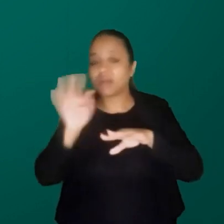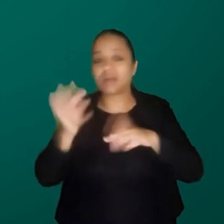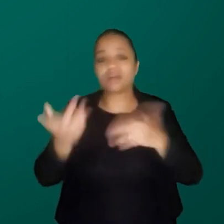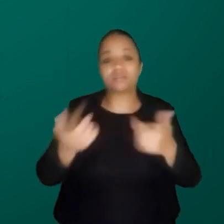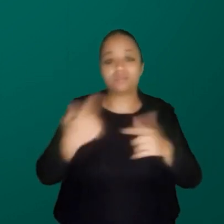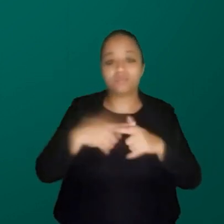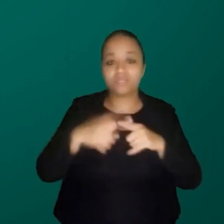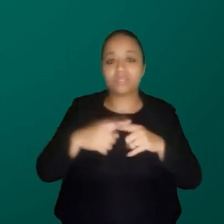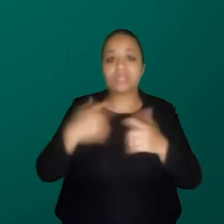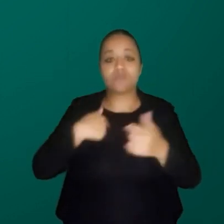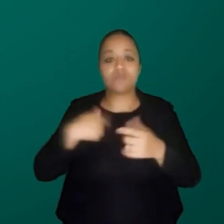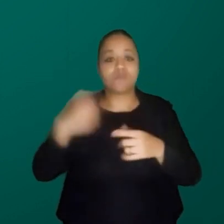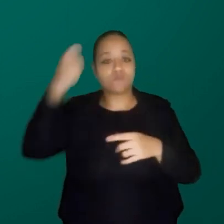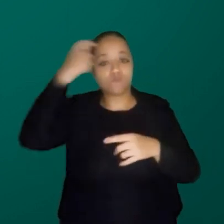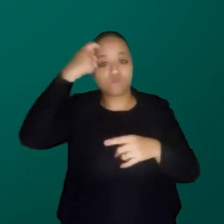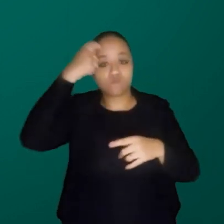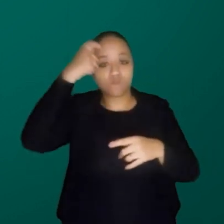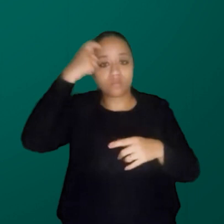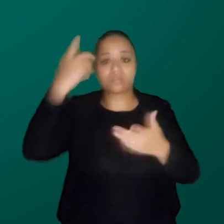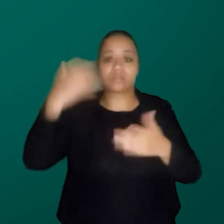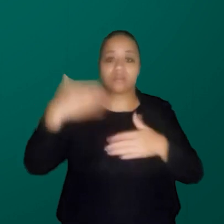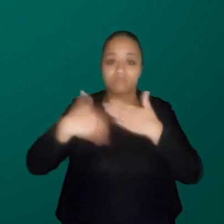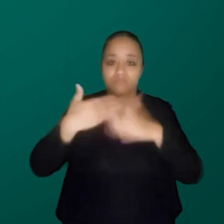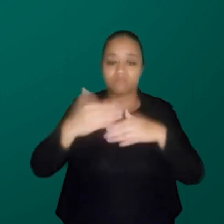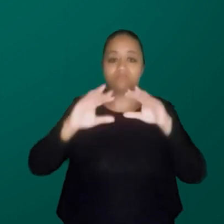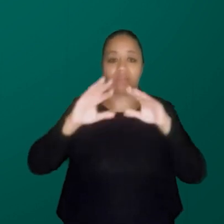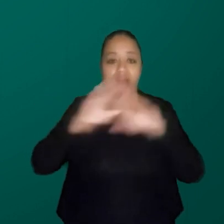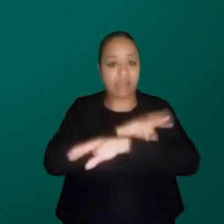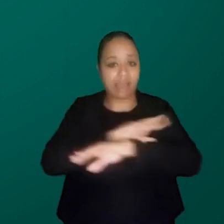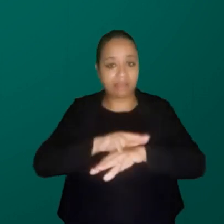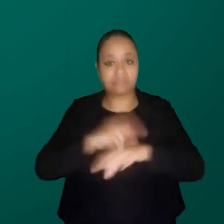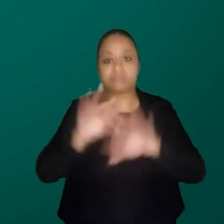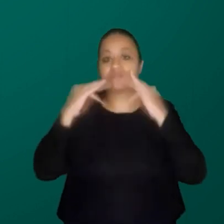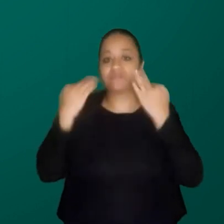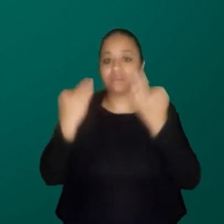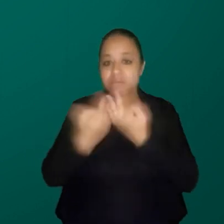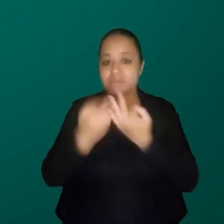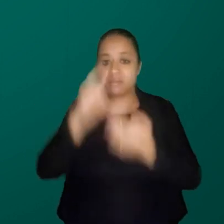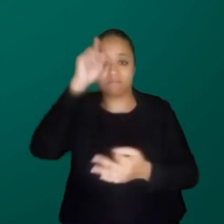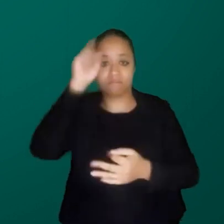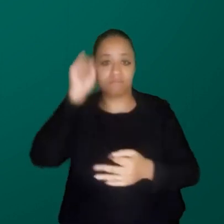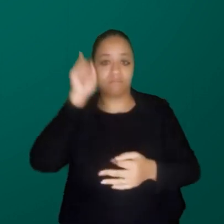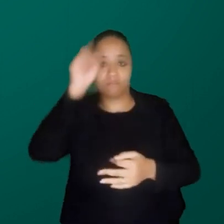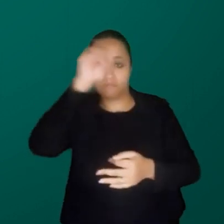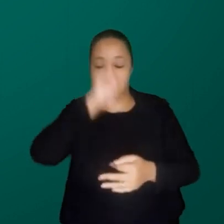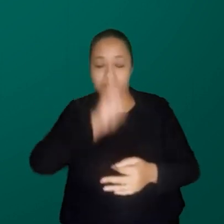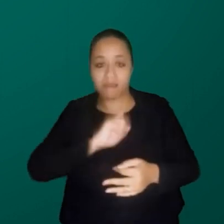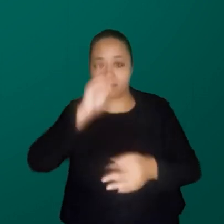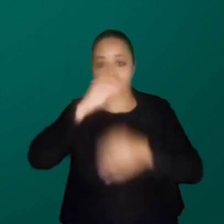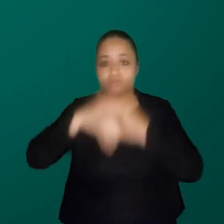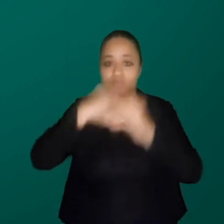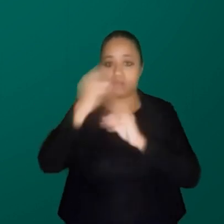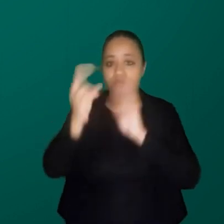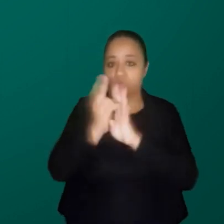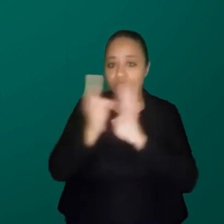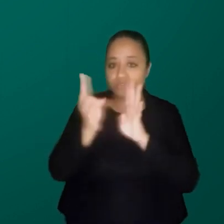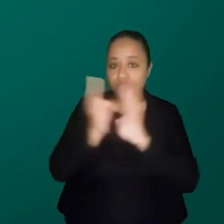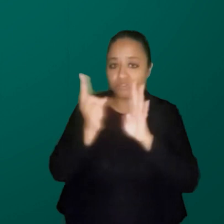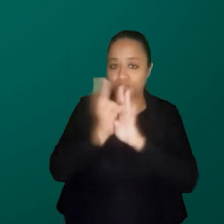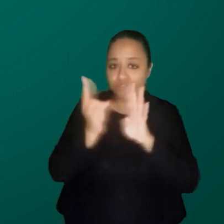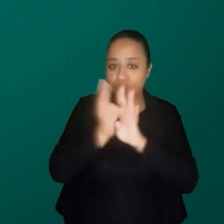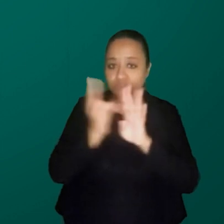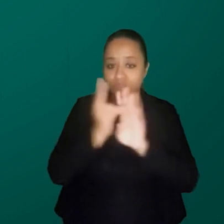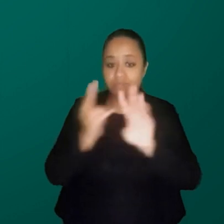racial, eu sou uma pessoa parda de uma família muito diversa, de origem muito mais indígena do que negro, africana.